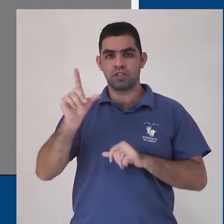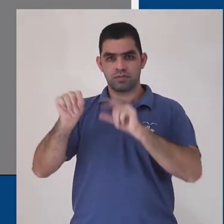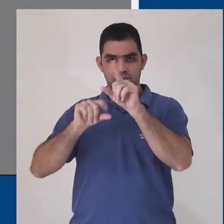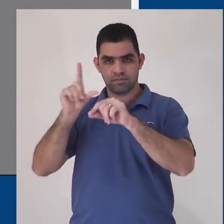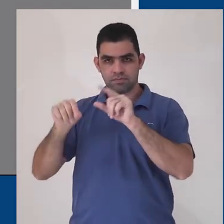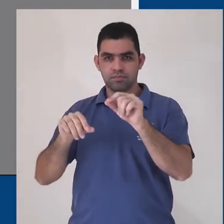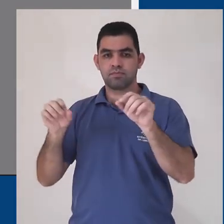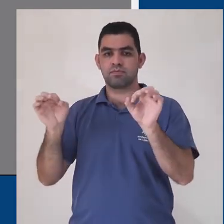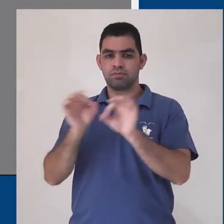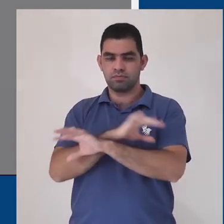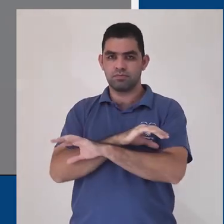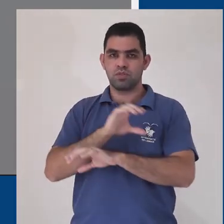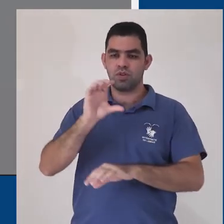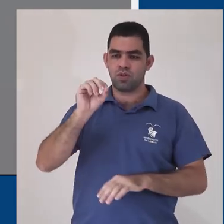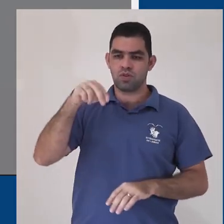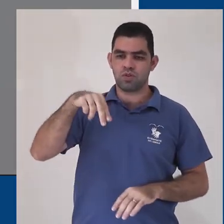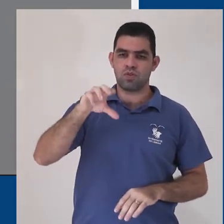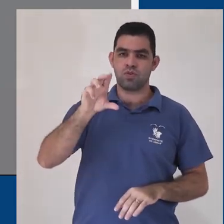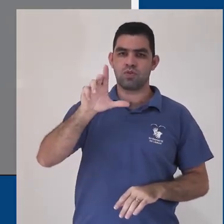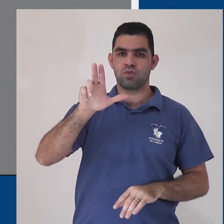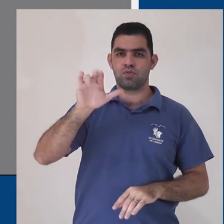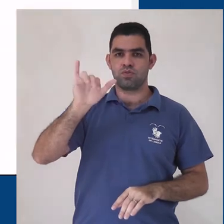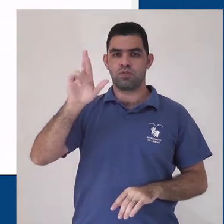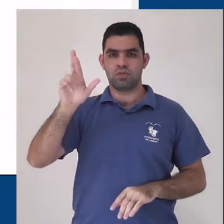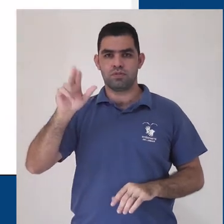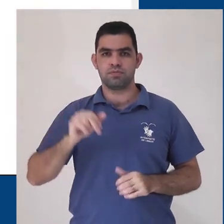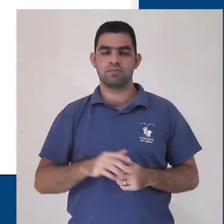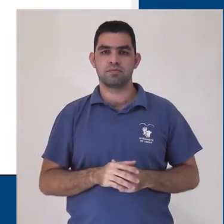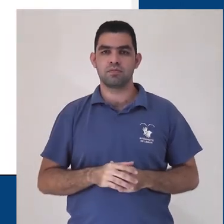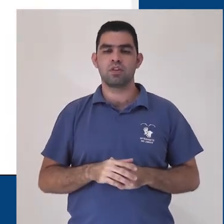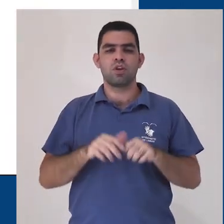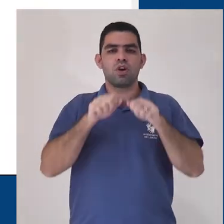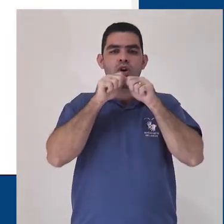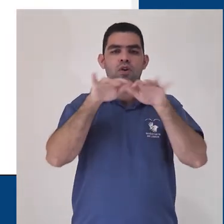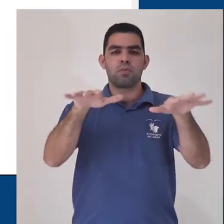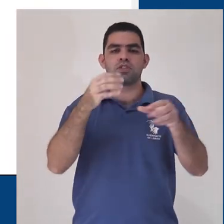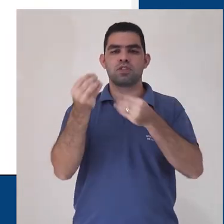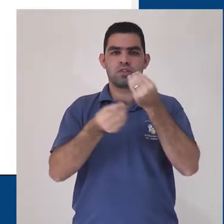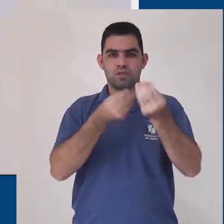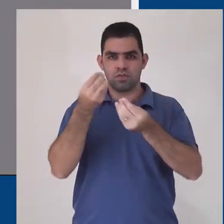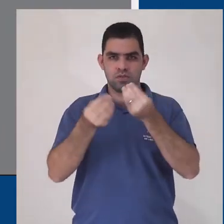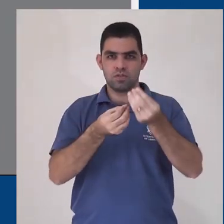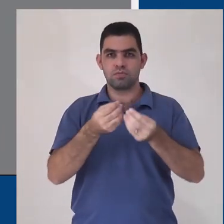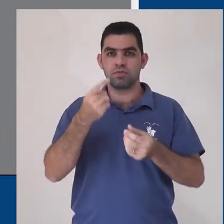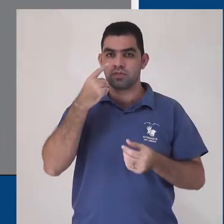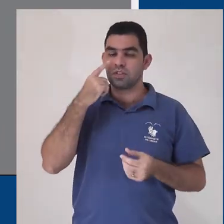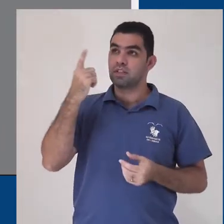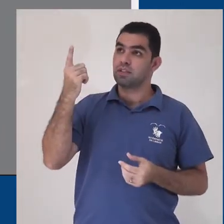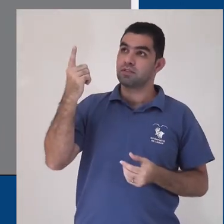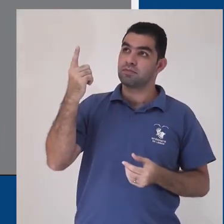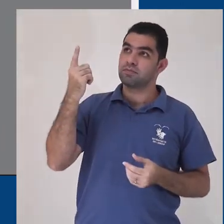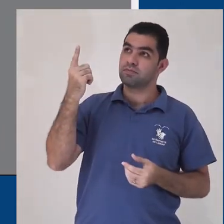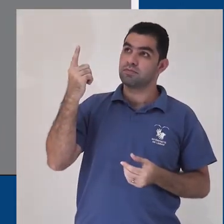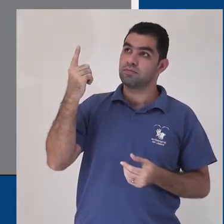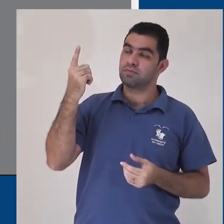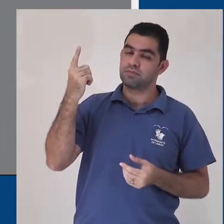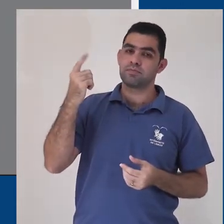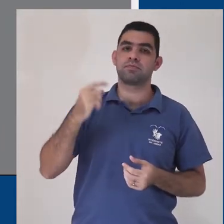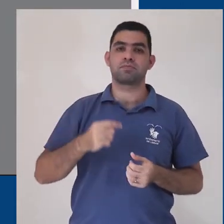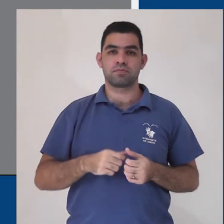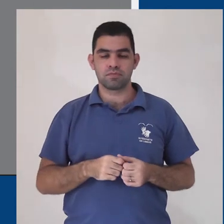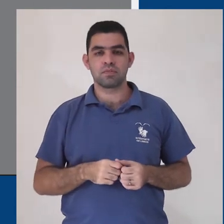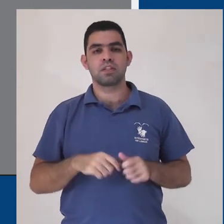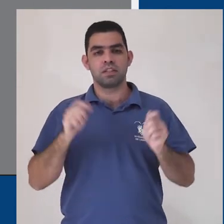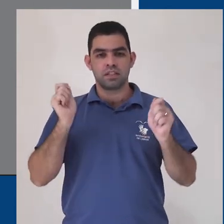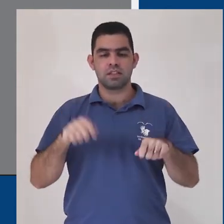seção. Feita a sua escolha, clique em Concluir. Para compartilhar, podemos clicar em Compartilhar, ao lado esquerdo do menu